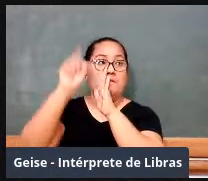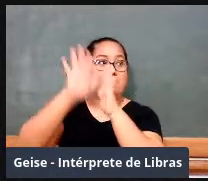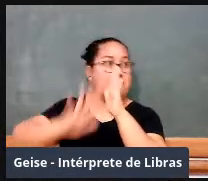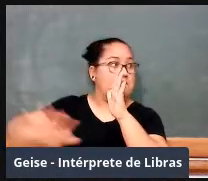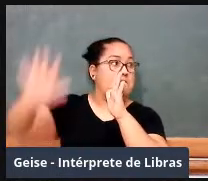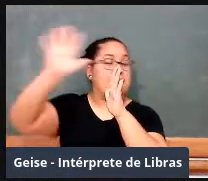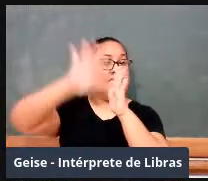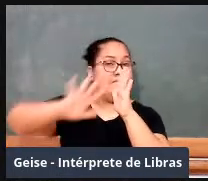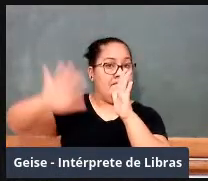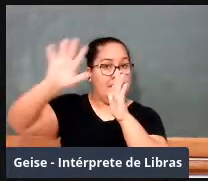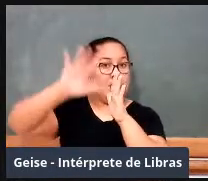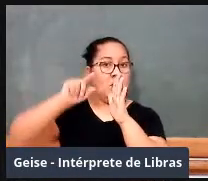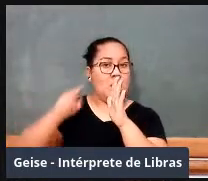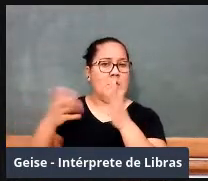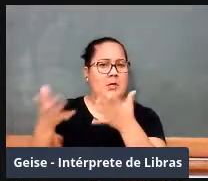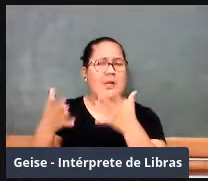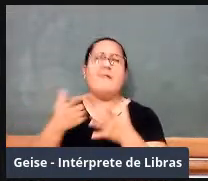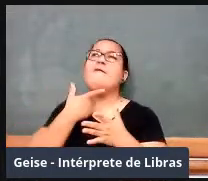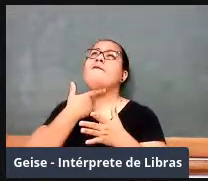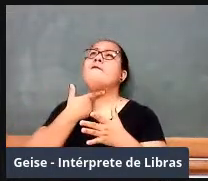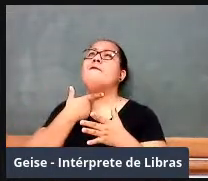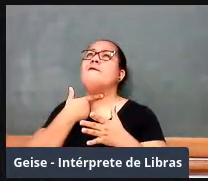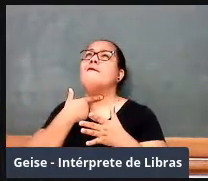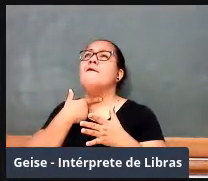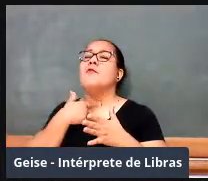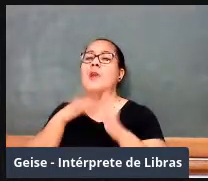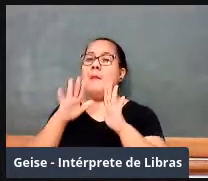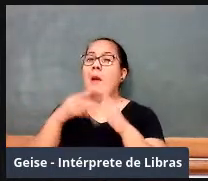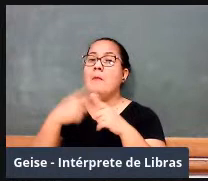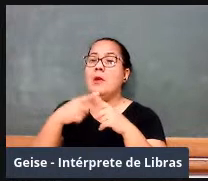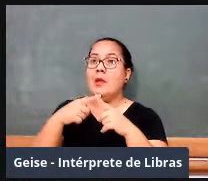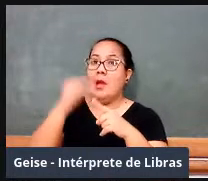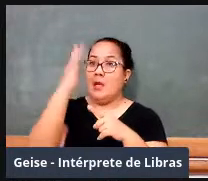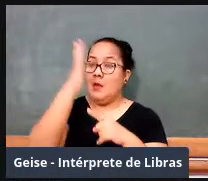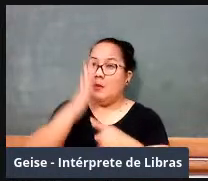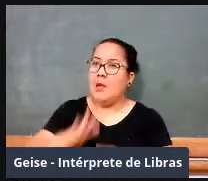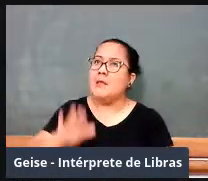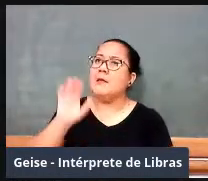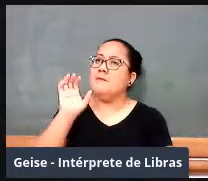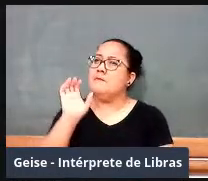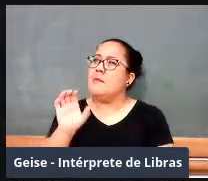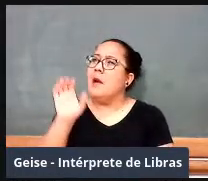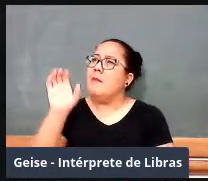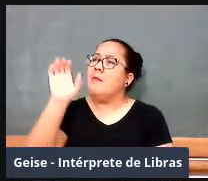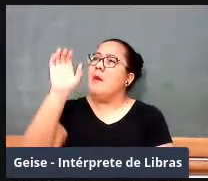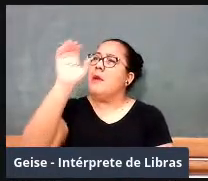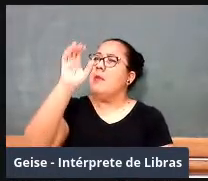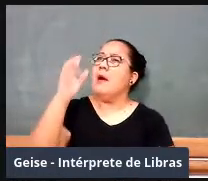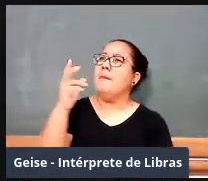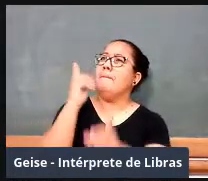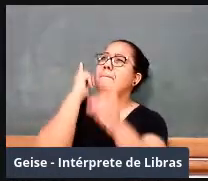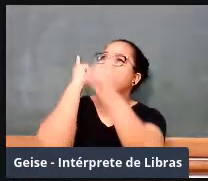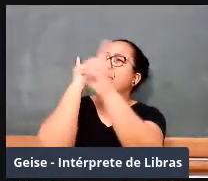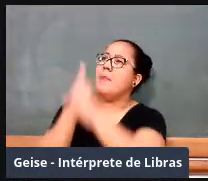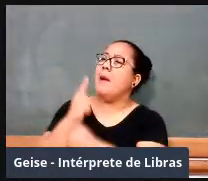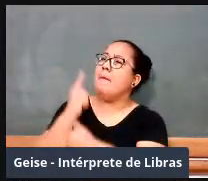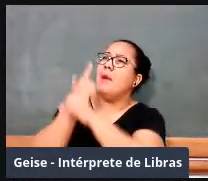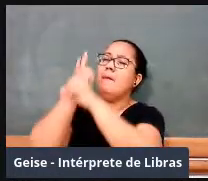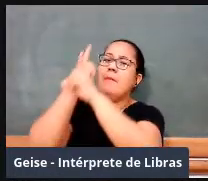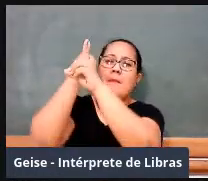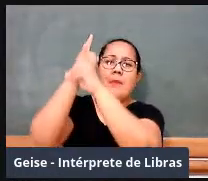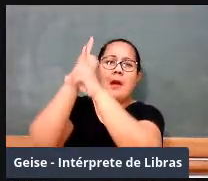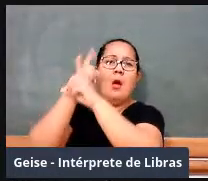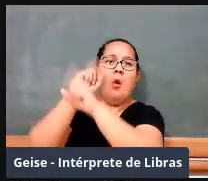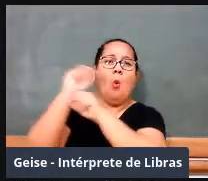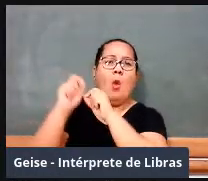Vargas também percebeu que diferentes estados do Brasil, sobretudo no sul do país, a língua que se ensinava na